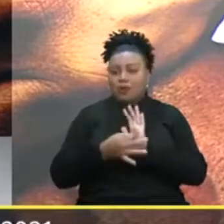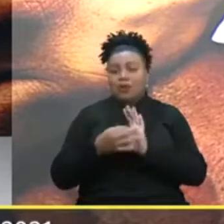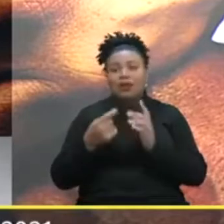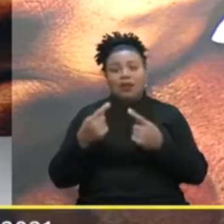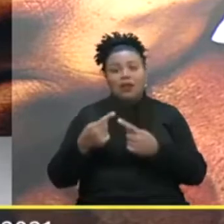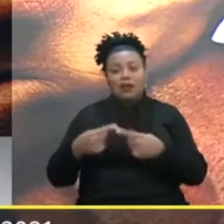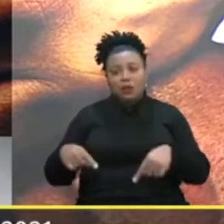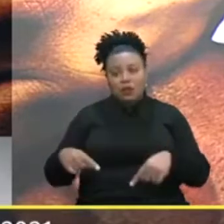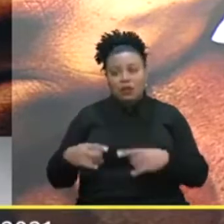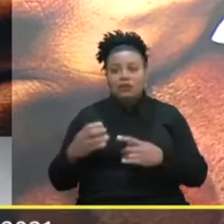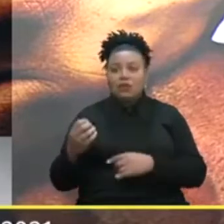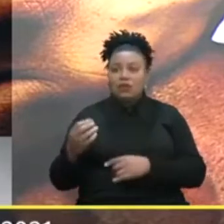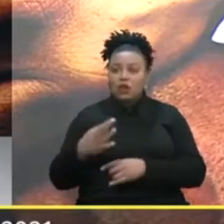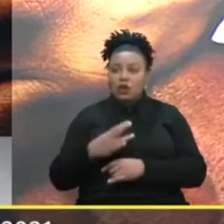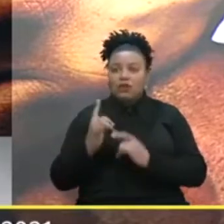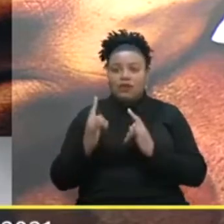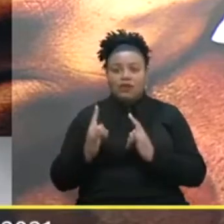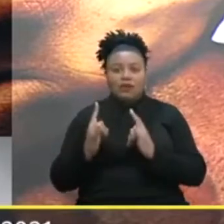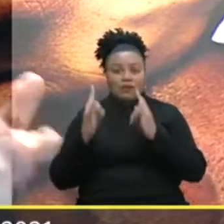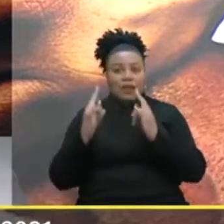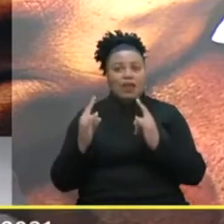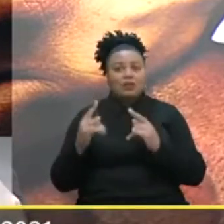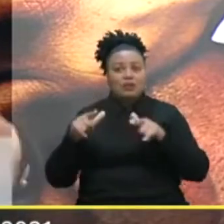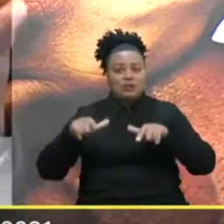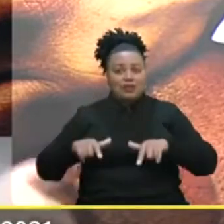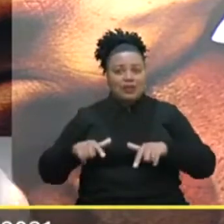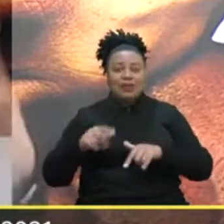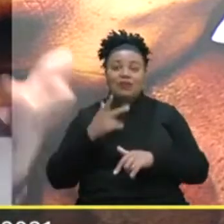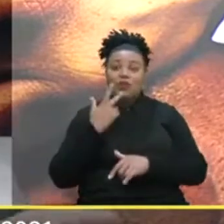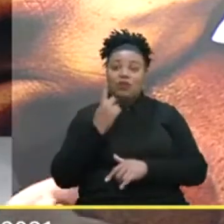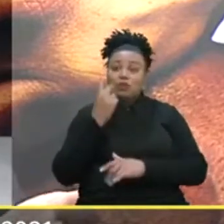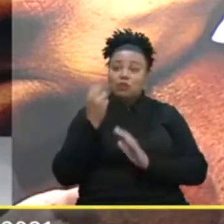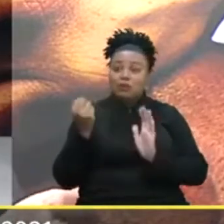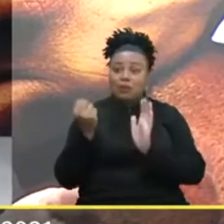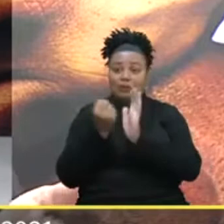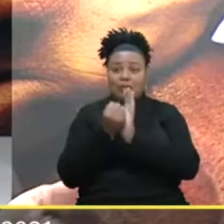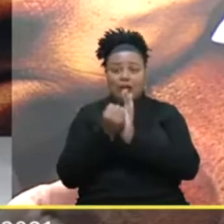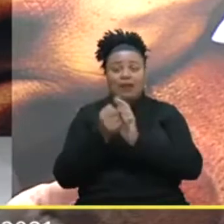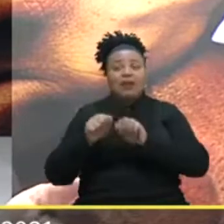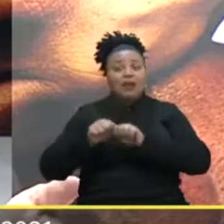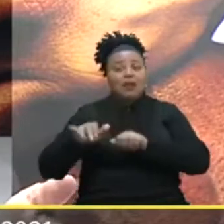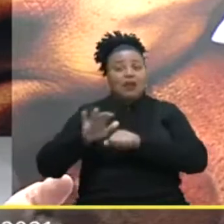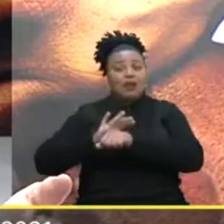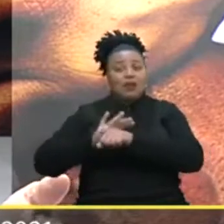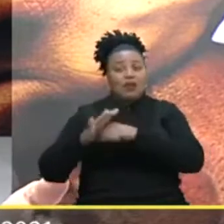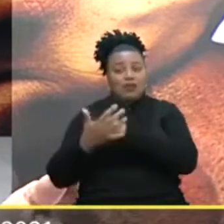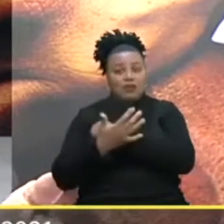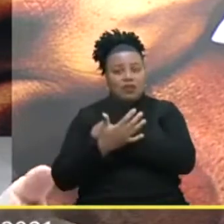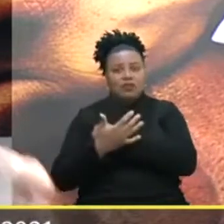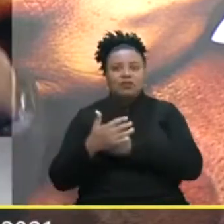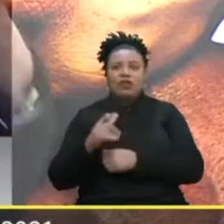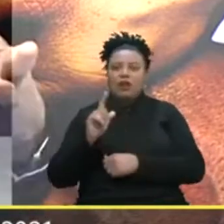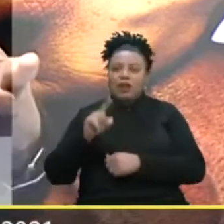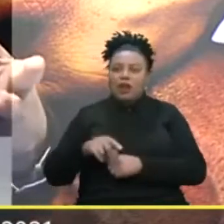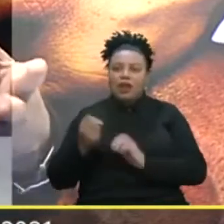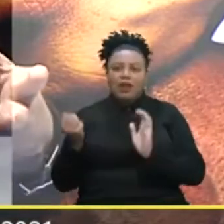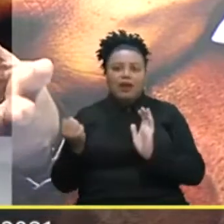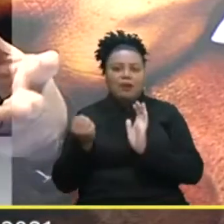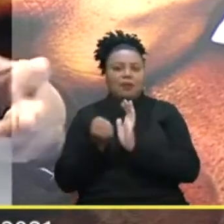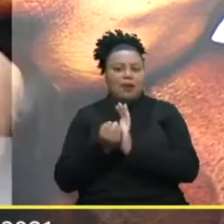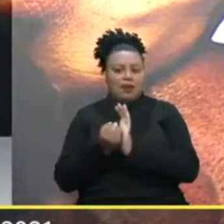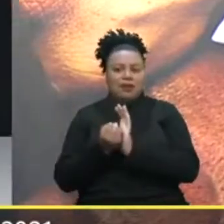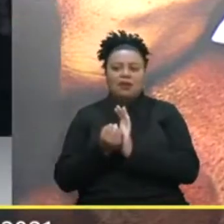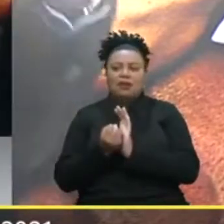inauguração Da nossa nova sede Dendo que Um dos legados Da pandemia Foi O legado